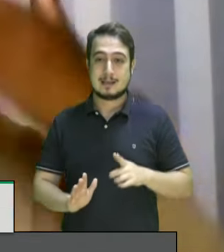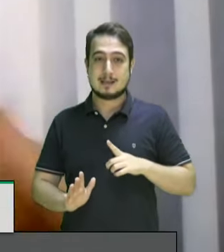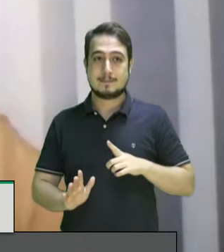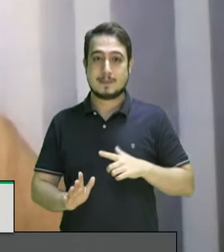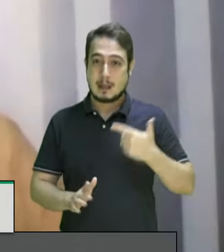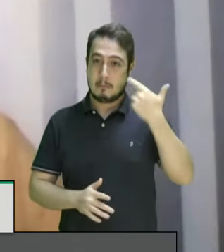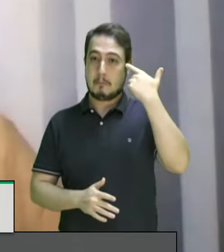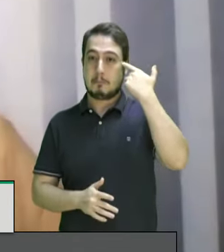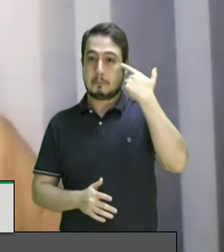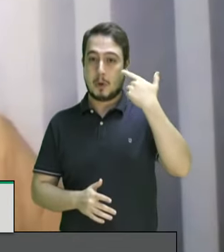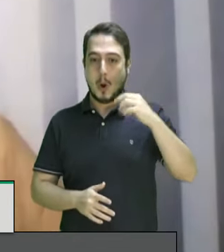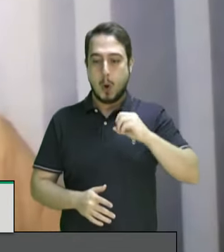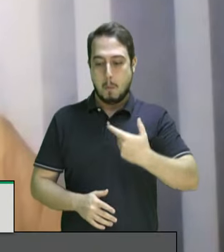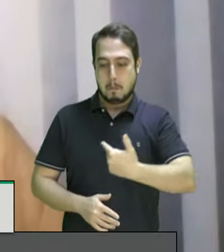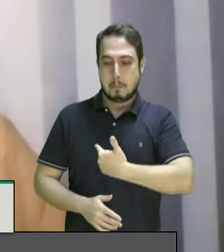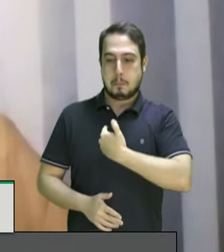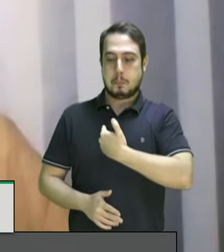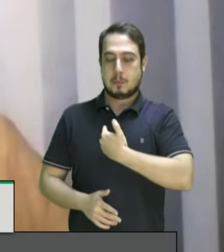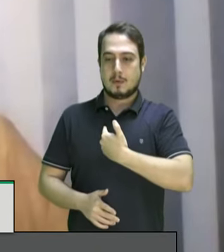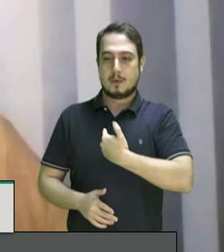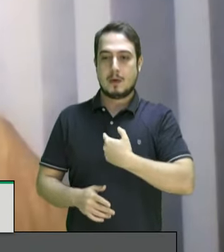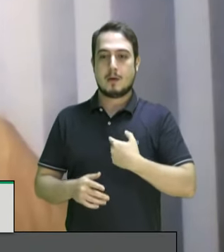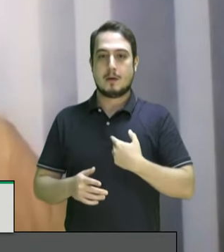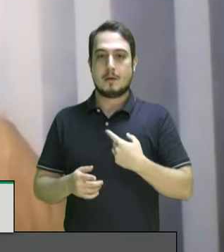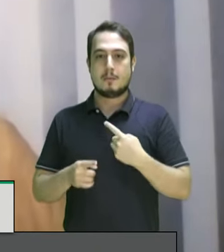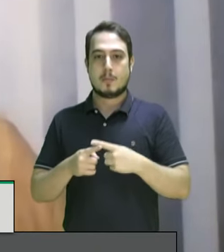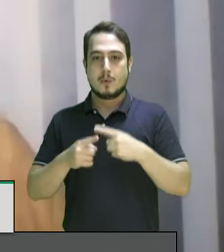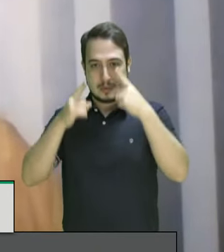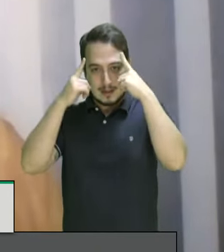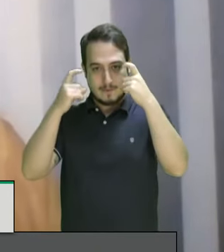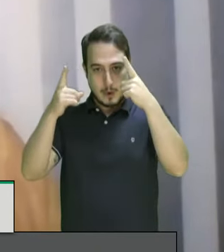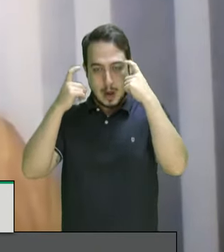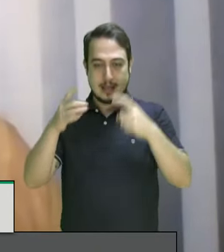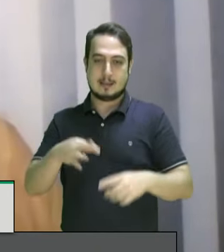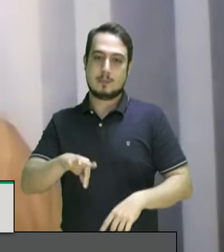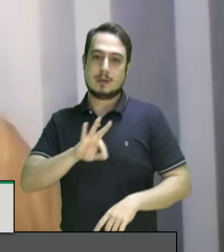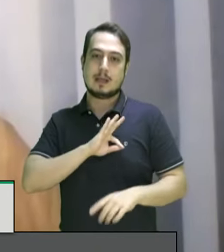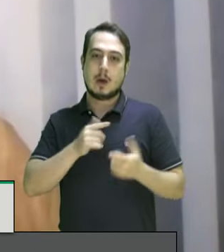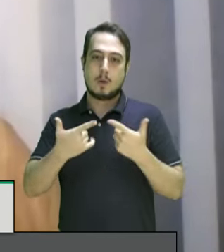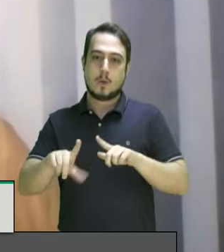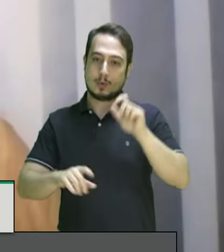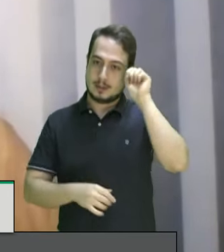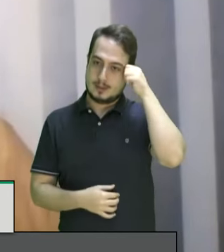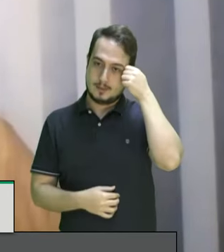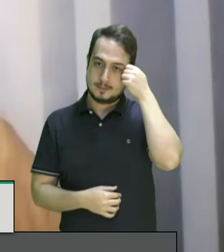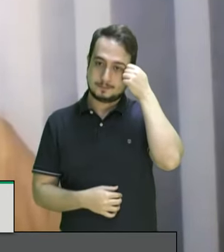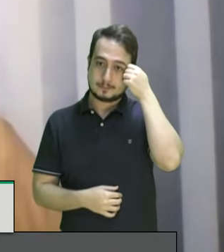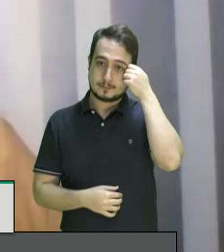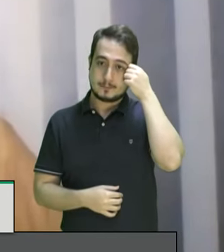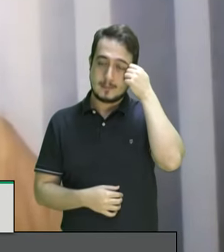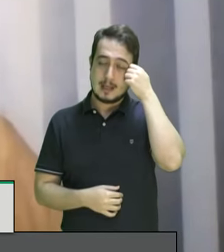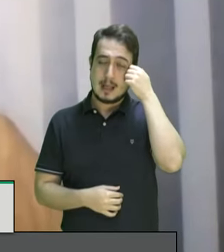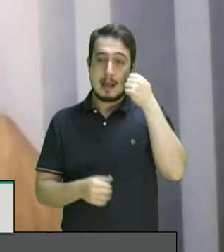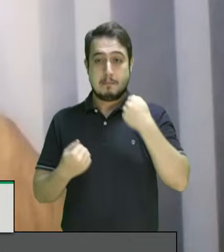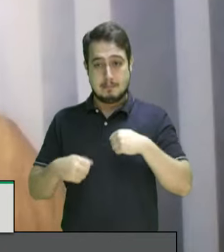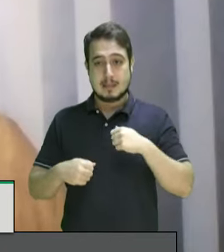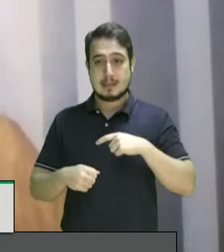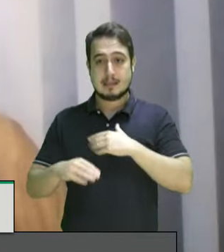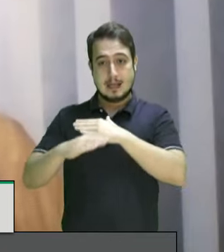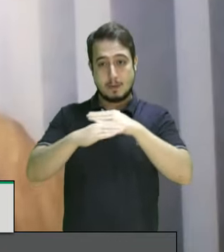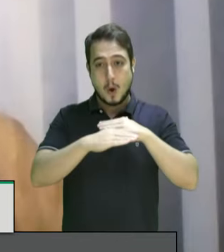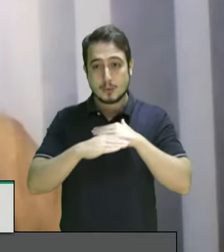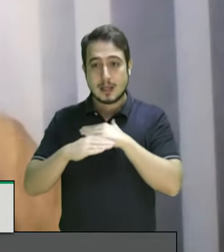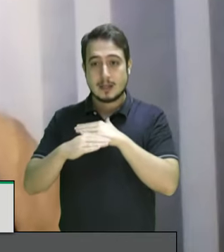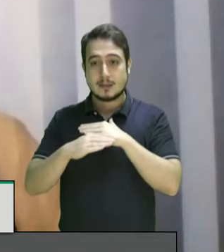cabeça ou no peito haja vista que nós entendemos que não basta existir igualdade é